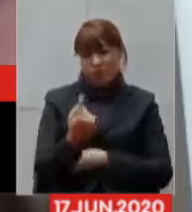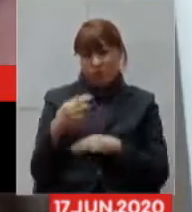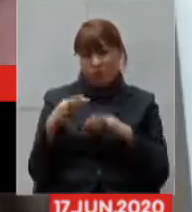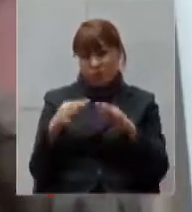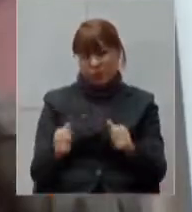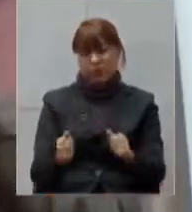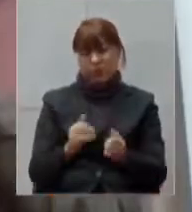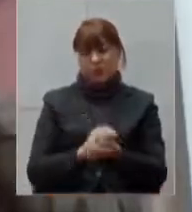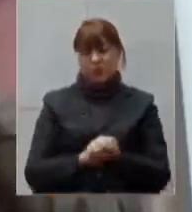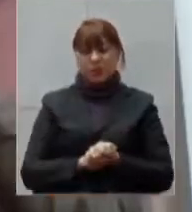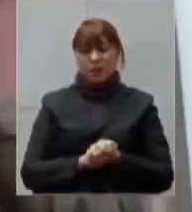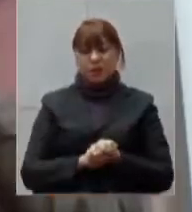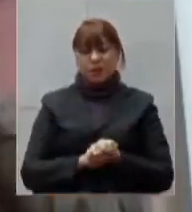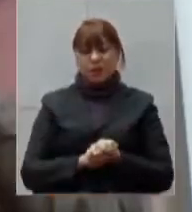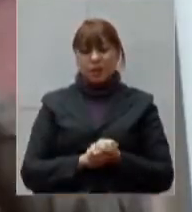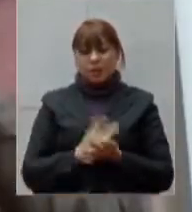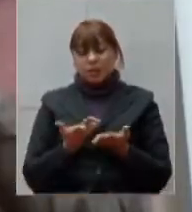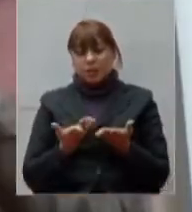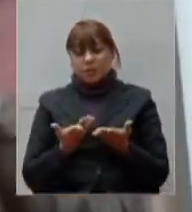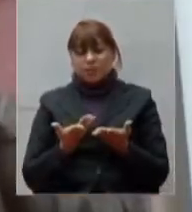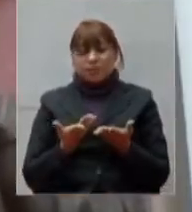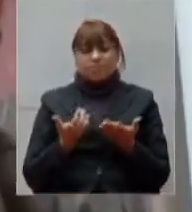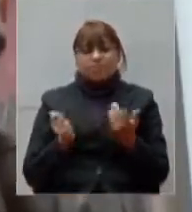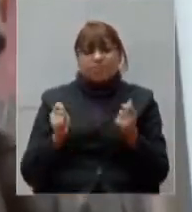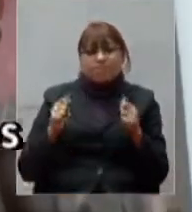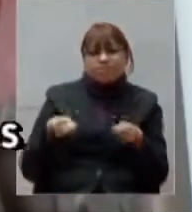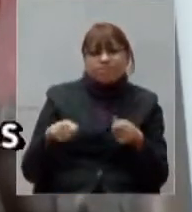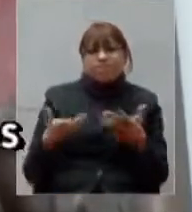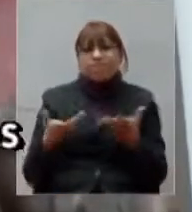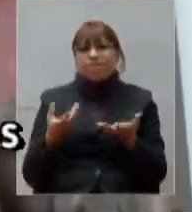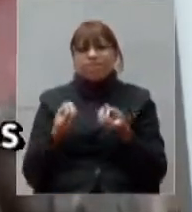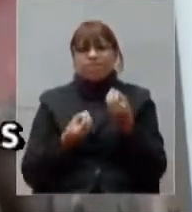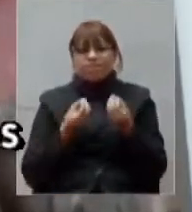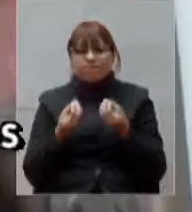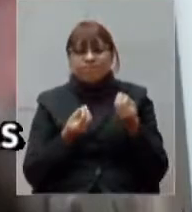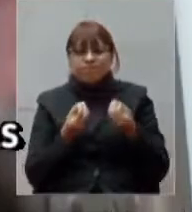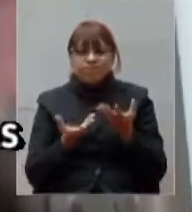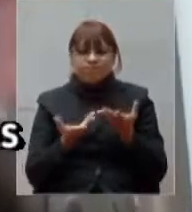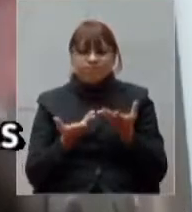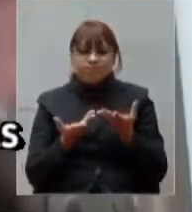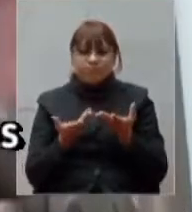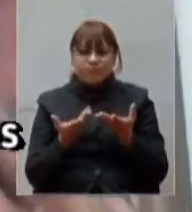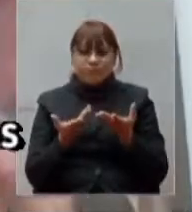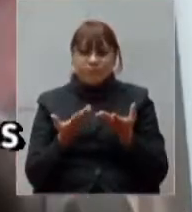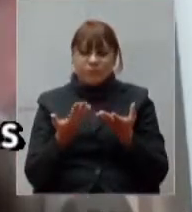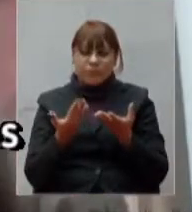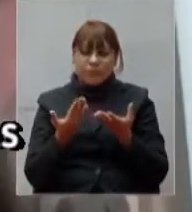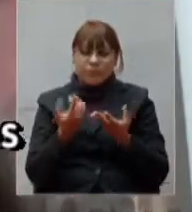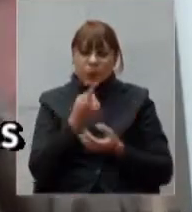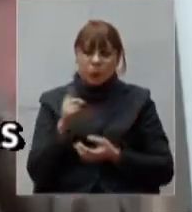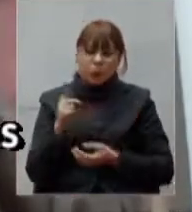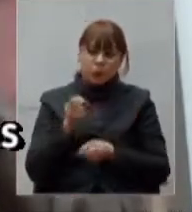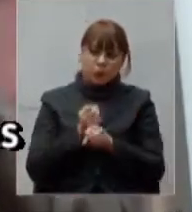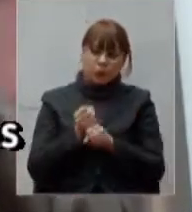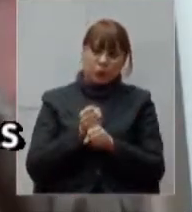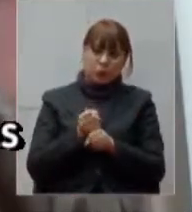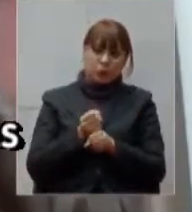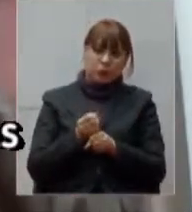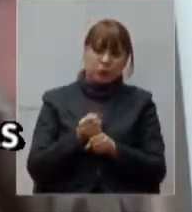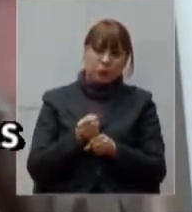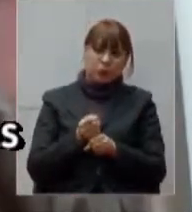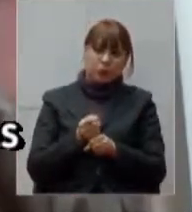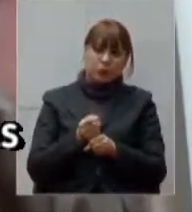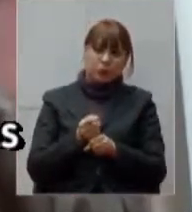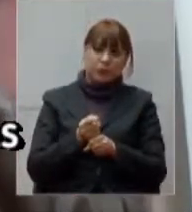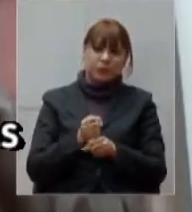Experimentávamos uma possibilidade de começar a viver, nesse último ano de mandato, para cada